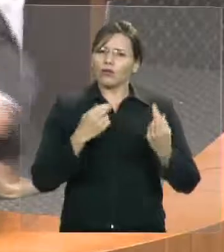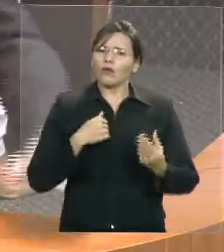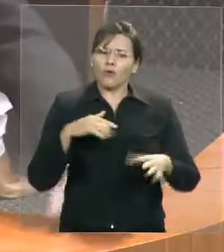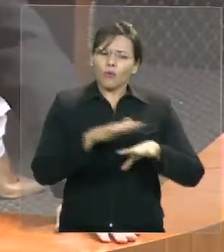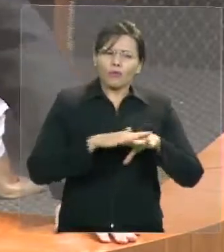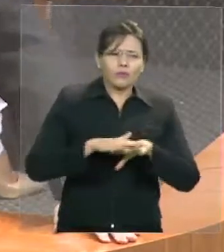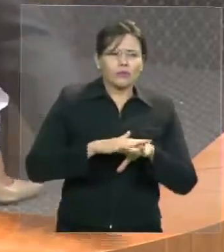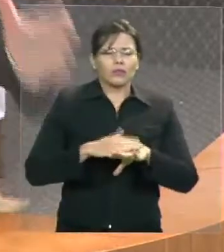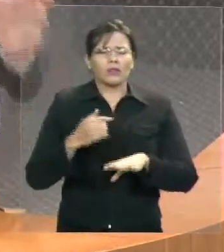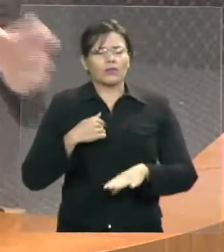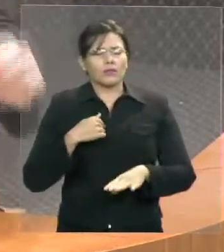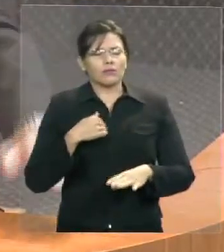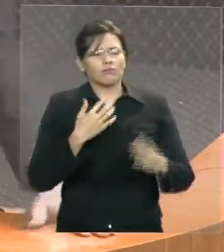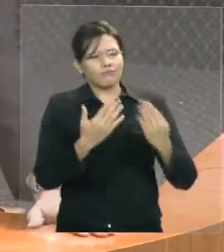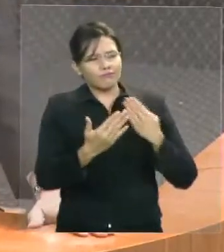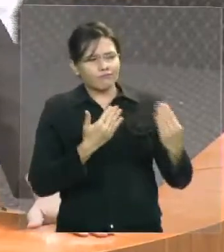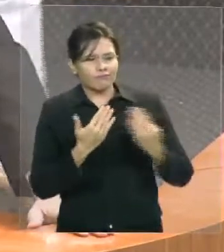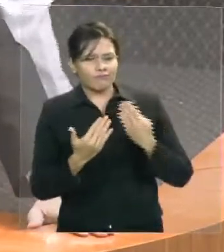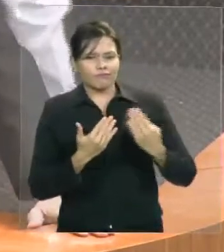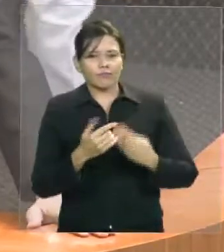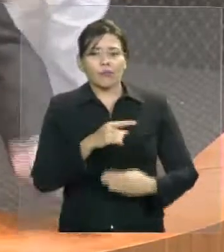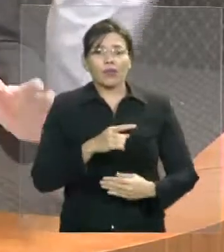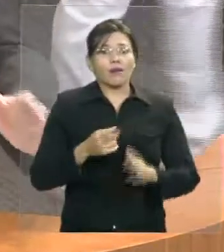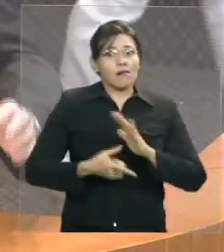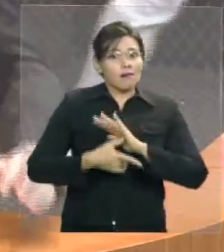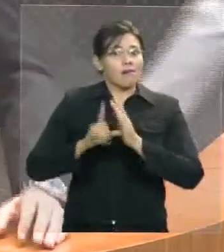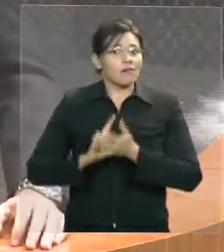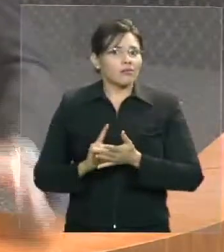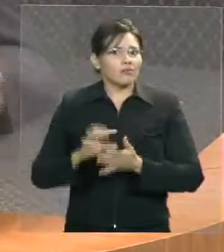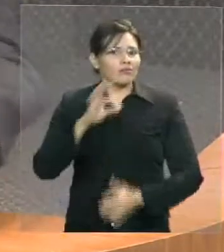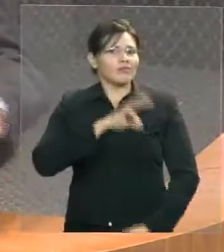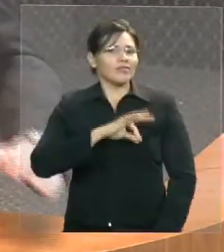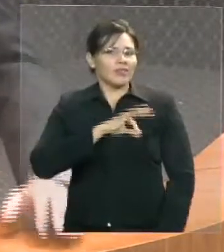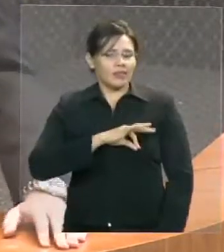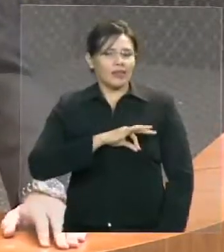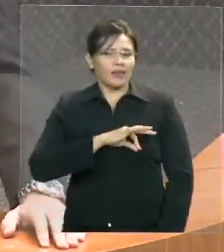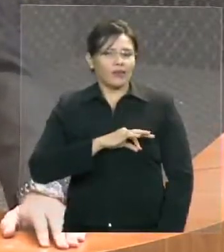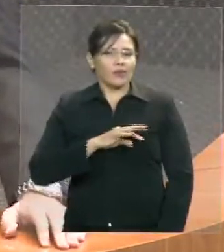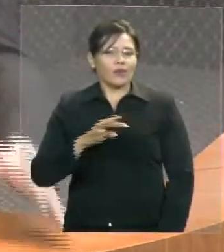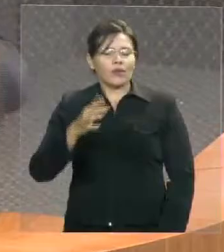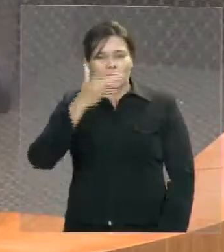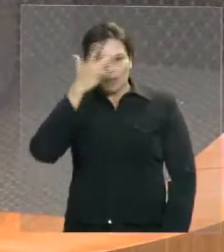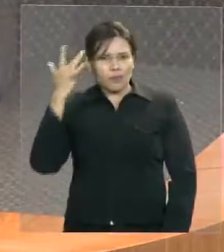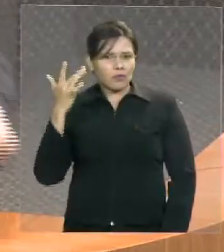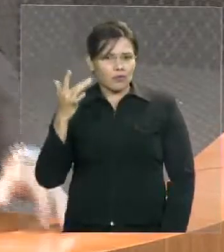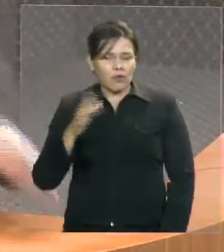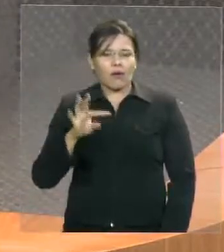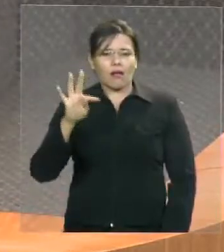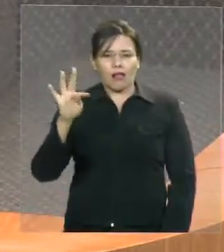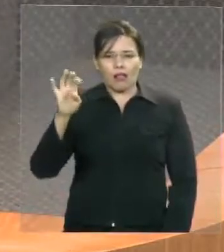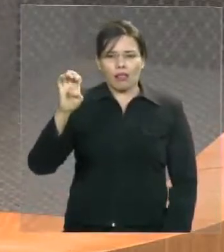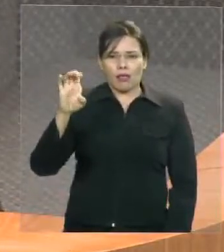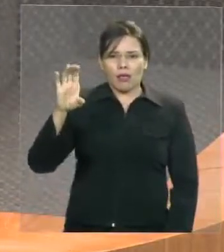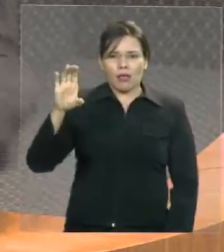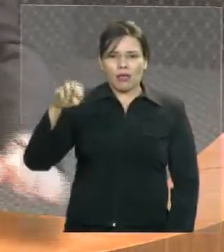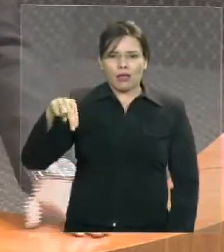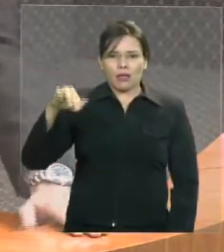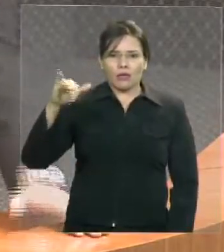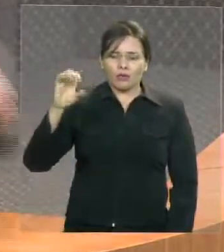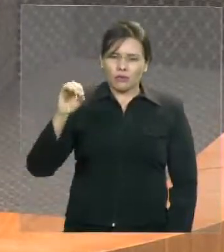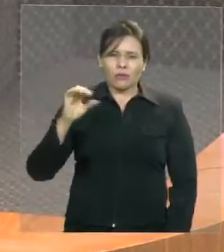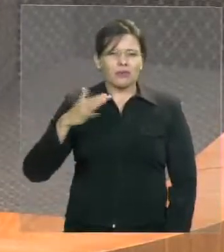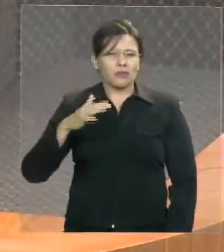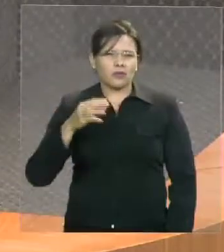salário do técnico dessa categoria era 80% do salário do delegado.